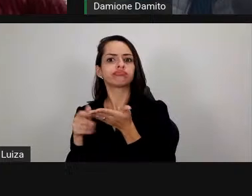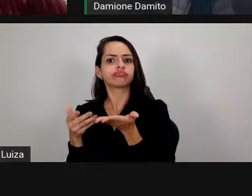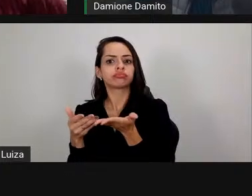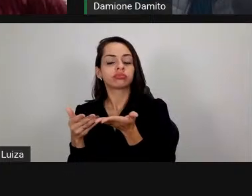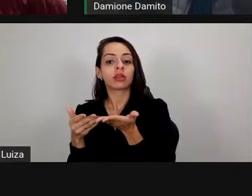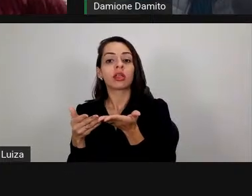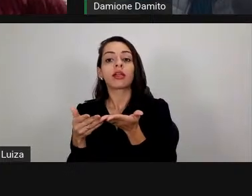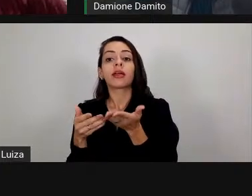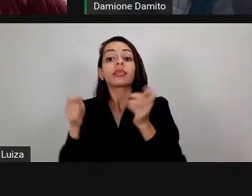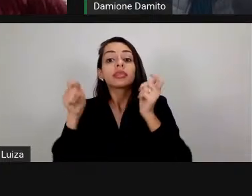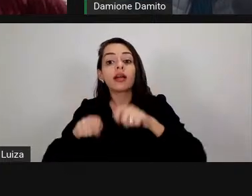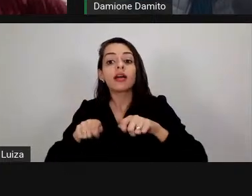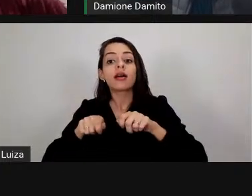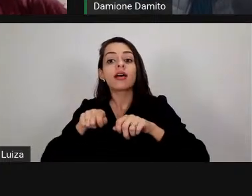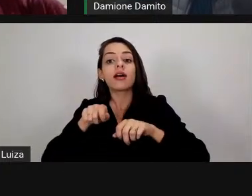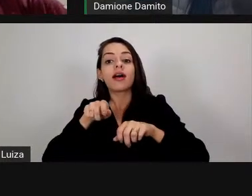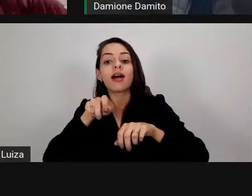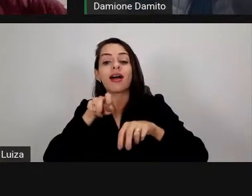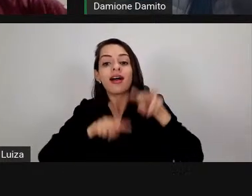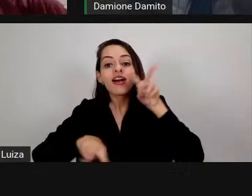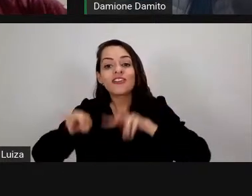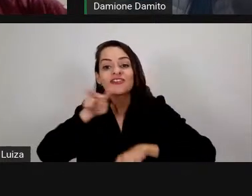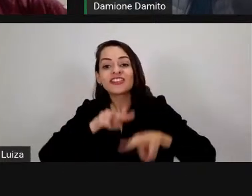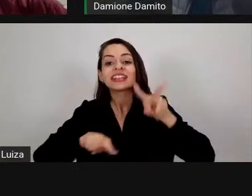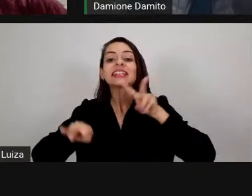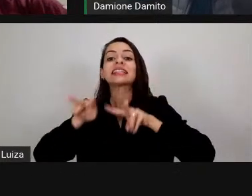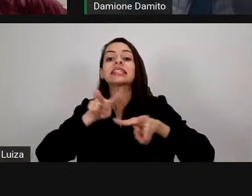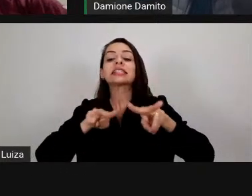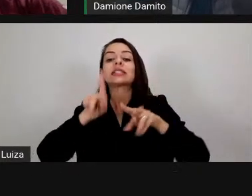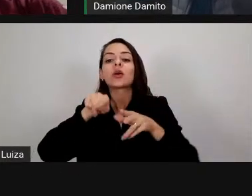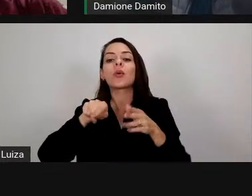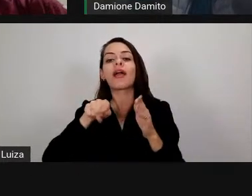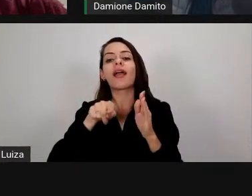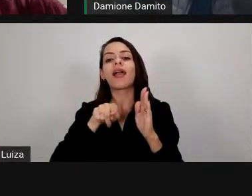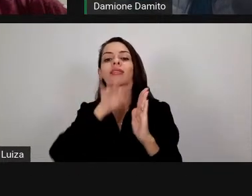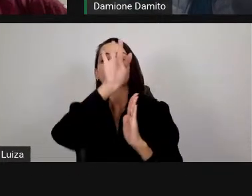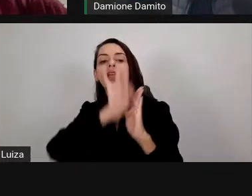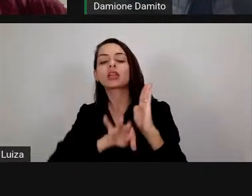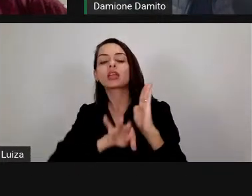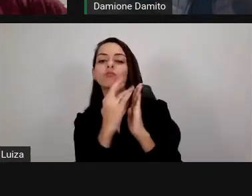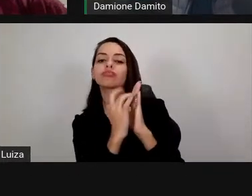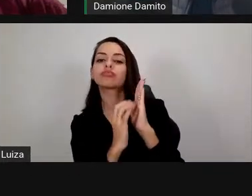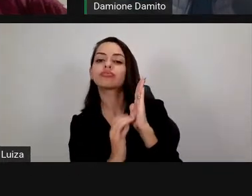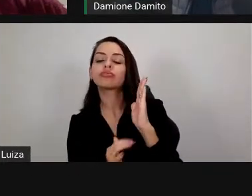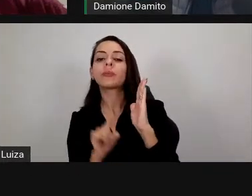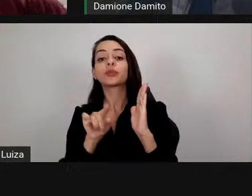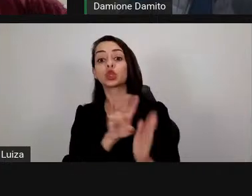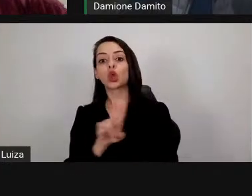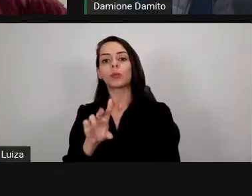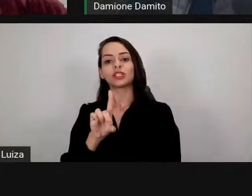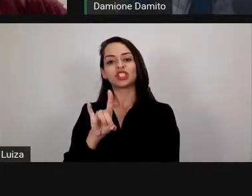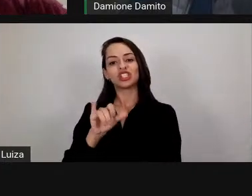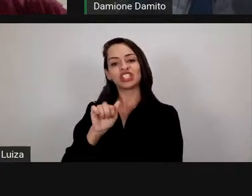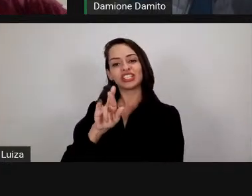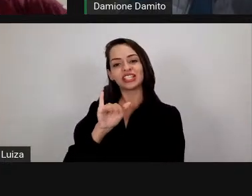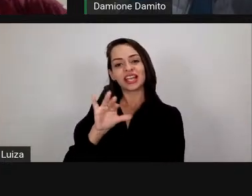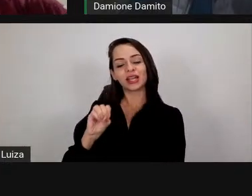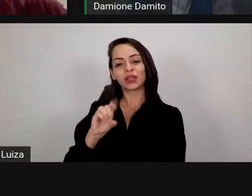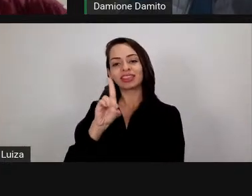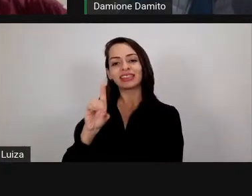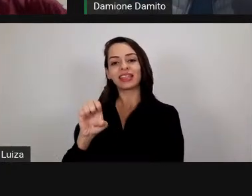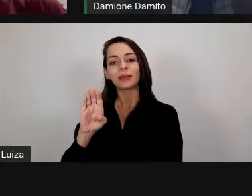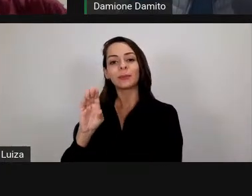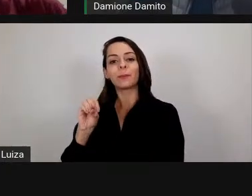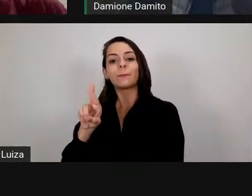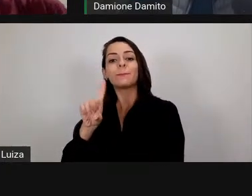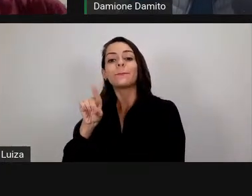avaliação que você vai vendo como está a evolução do aluno não tem cara de prova não tem cara de teste não tem cara de